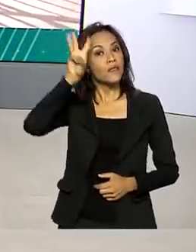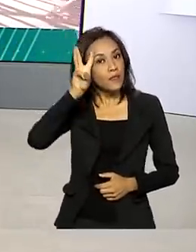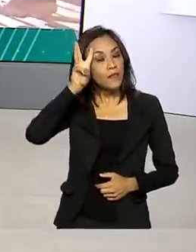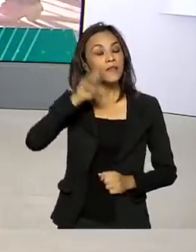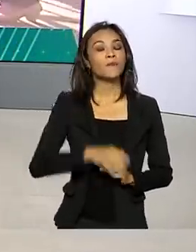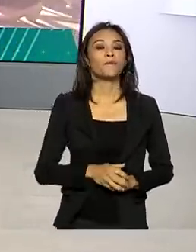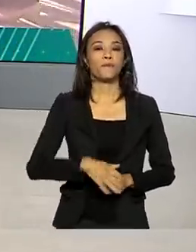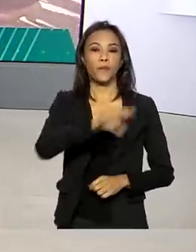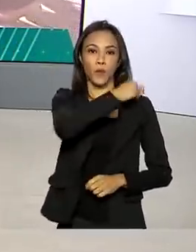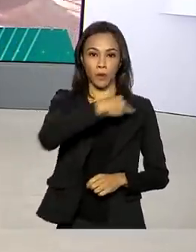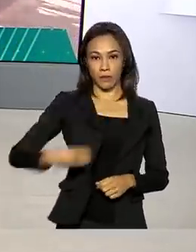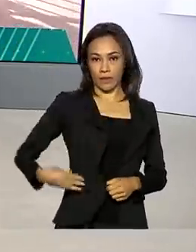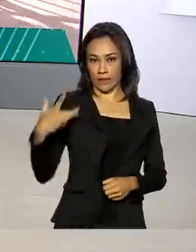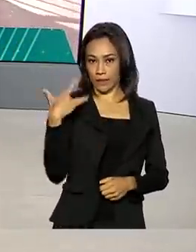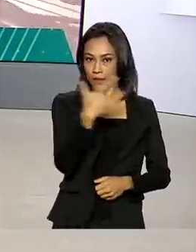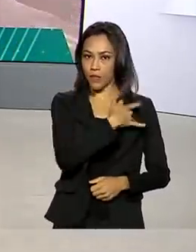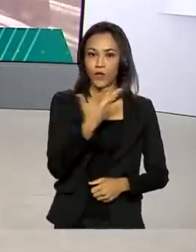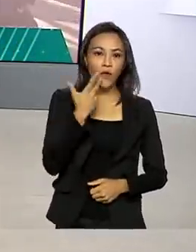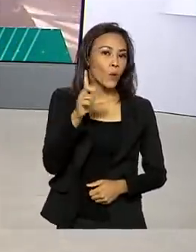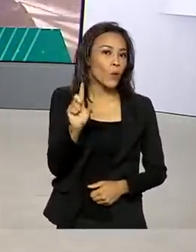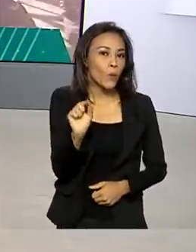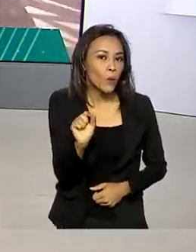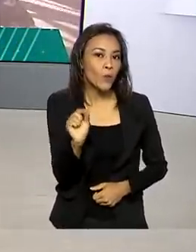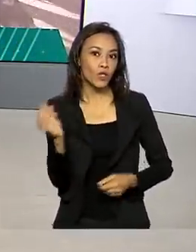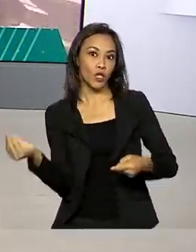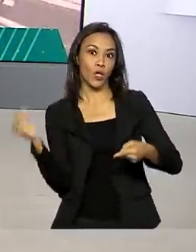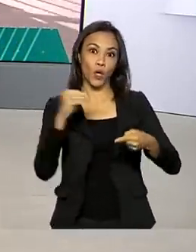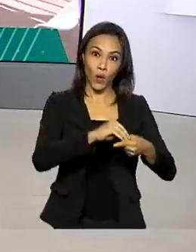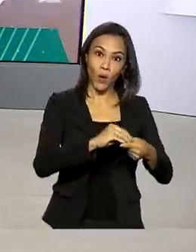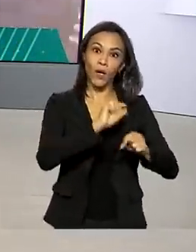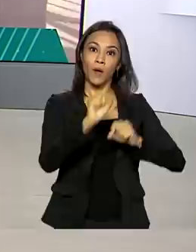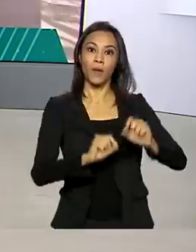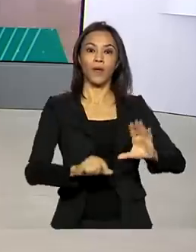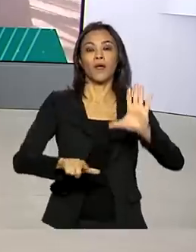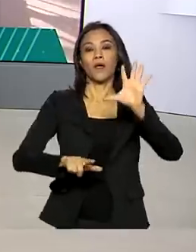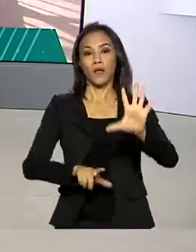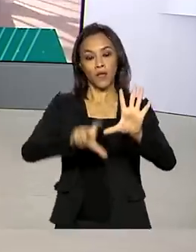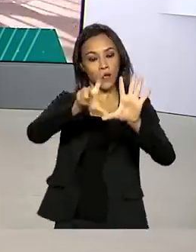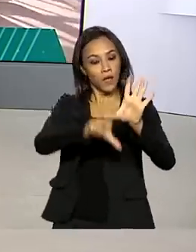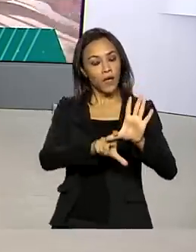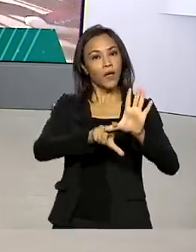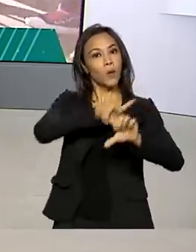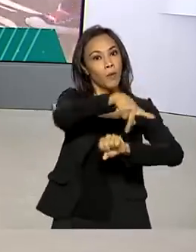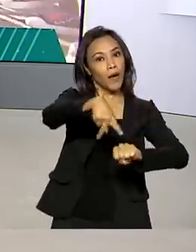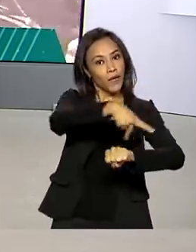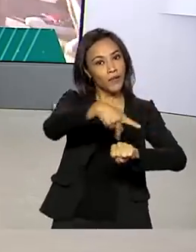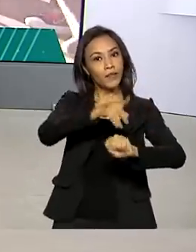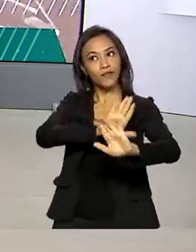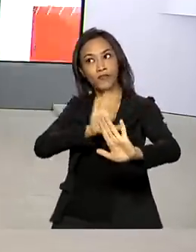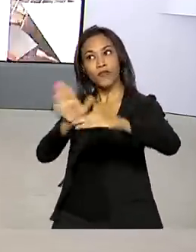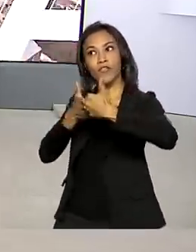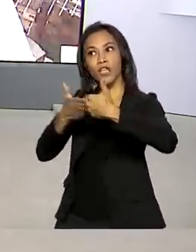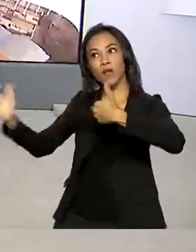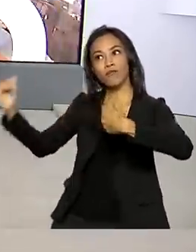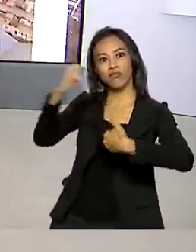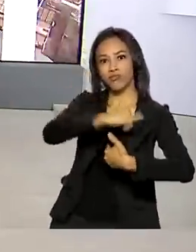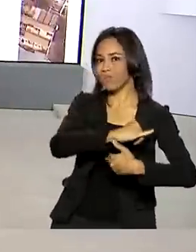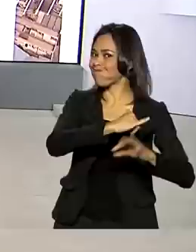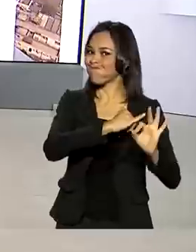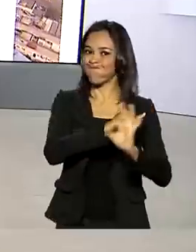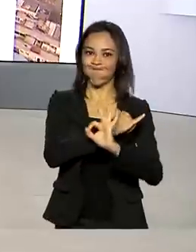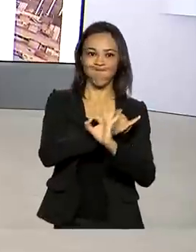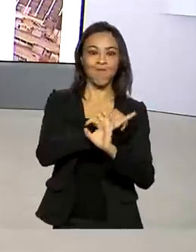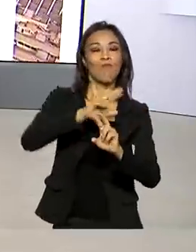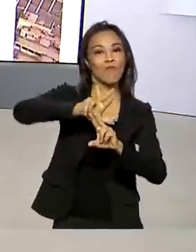Saúde comentou a possibilidade de incluir Angola na lista de países africanos com voos vetados para o Brasil por